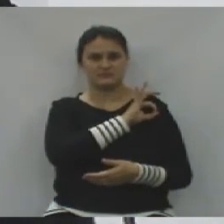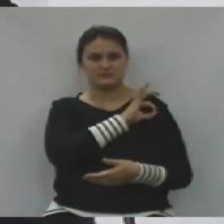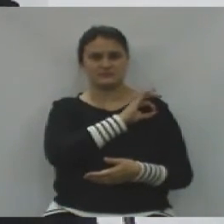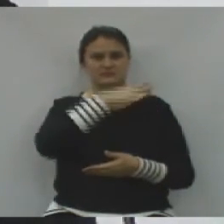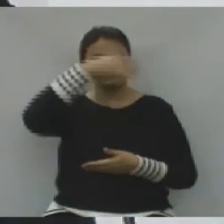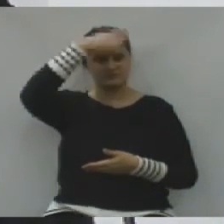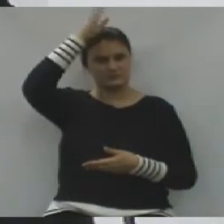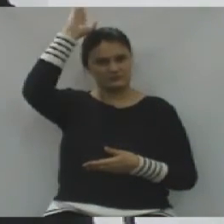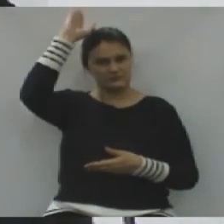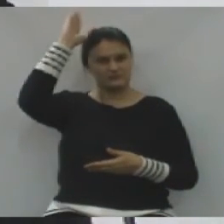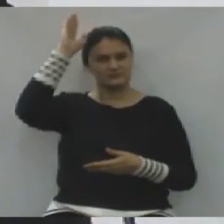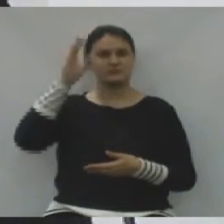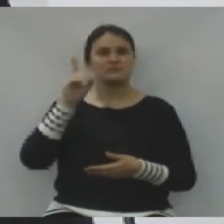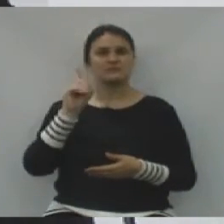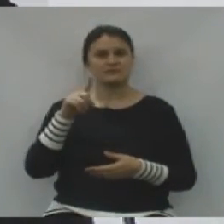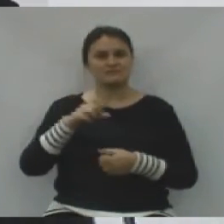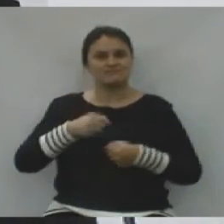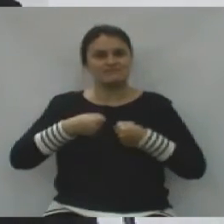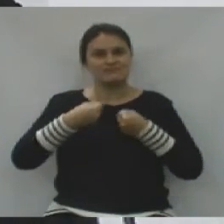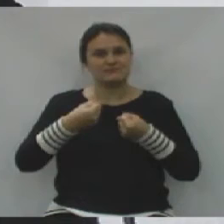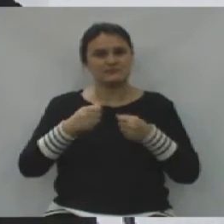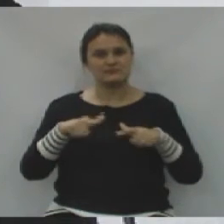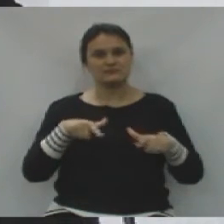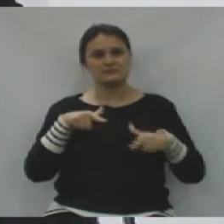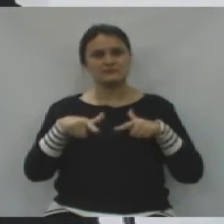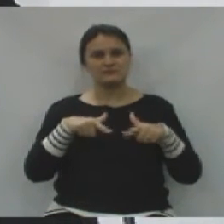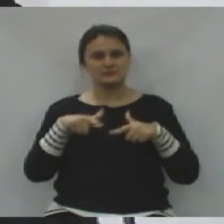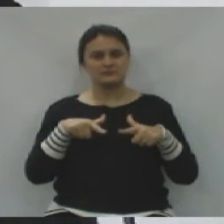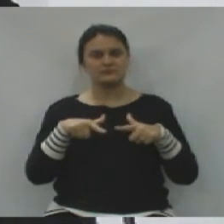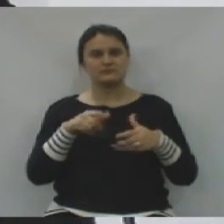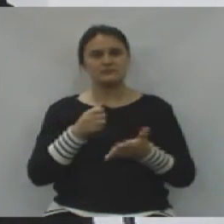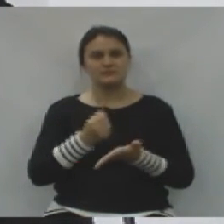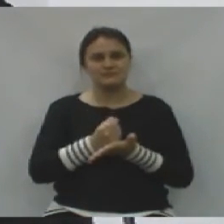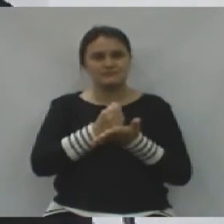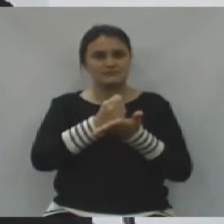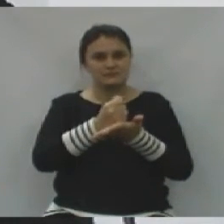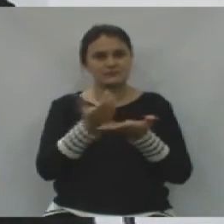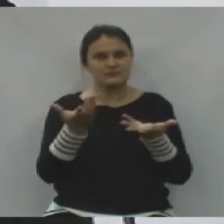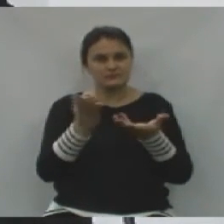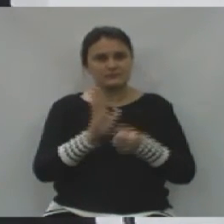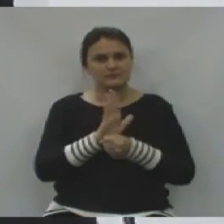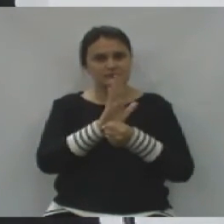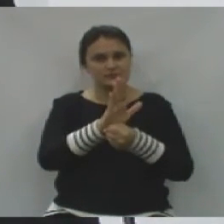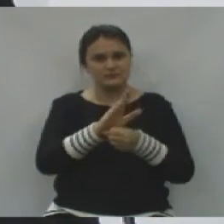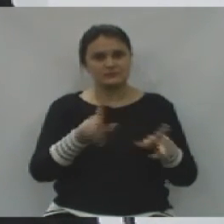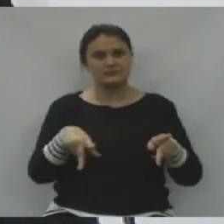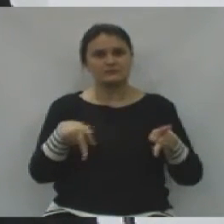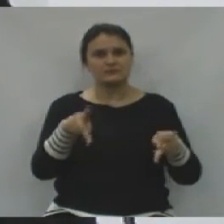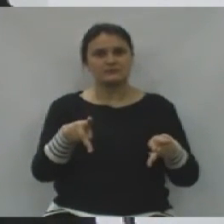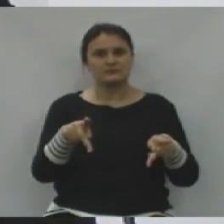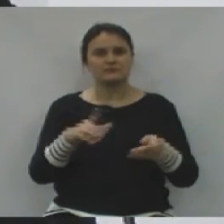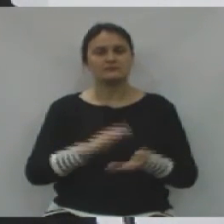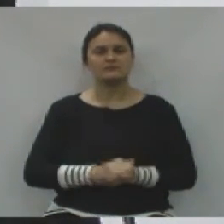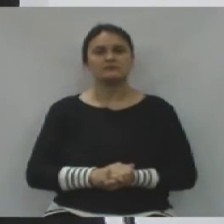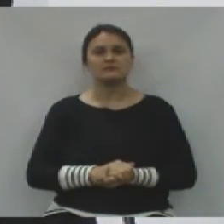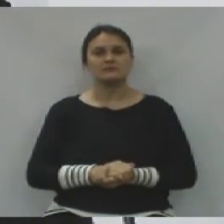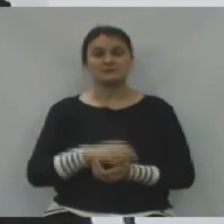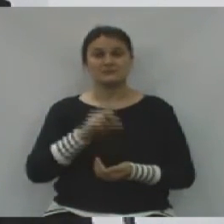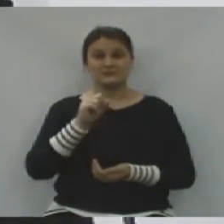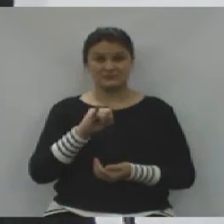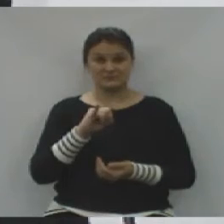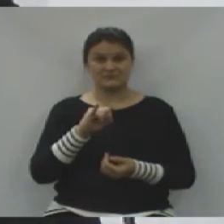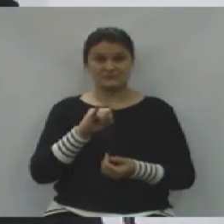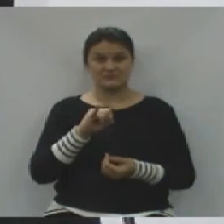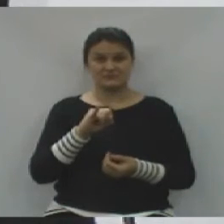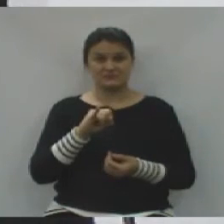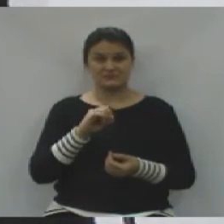corpo de bombeiro, são as forças que trabalham favoráveis à população. Se deixa acontecer,